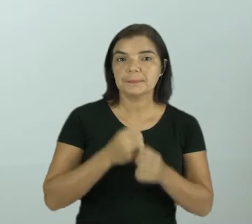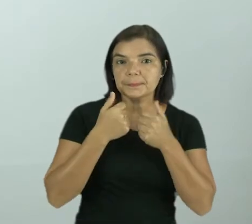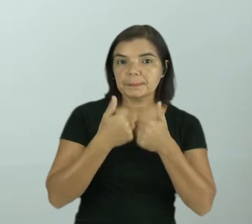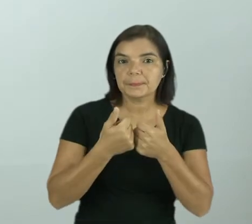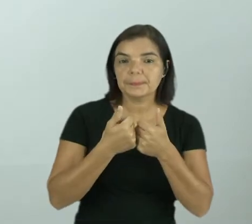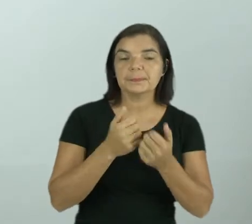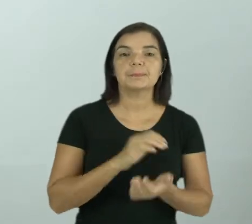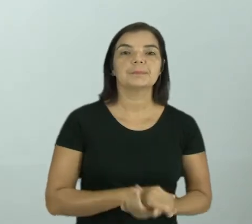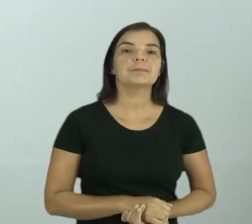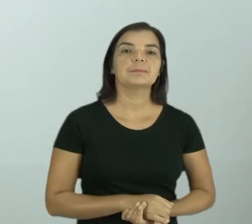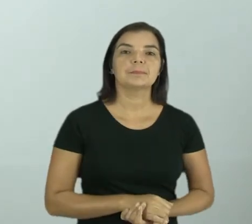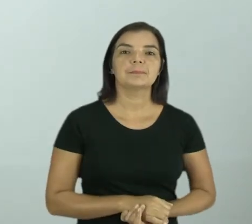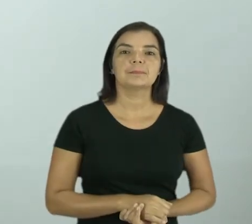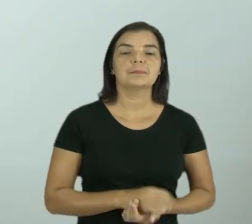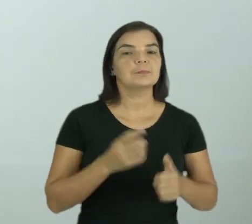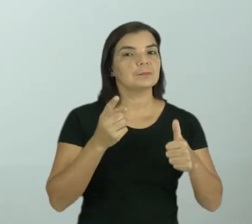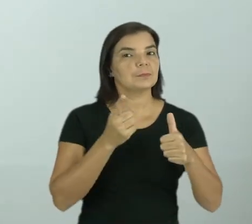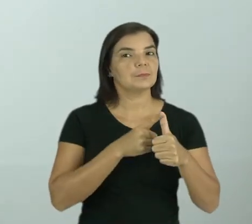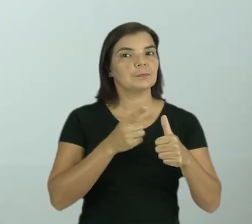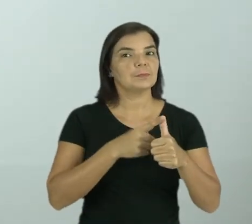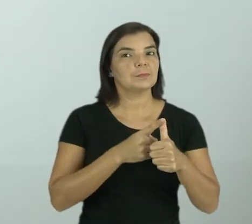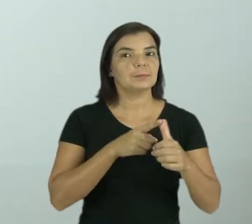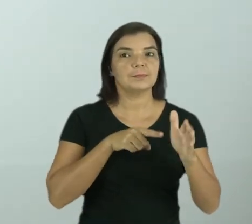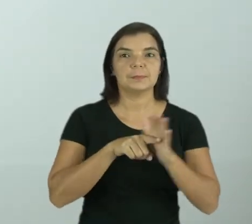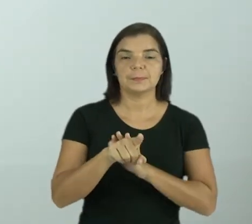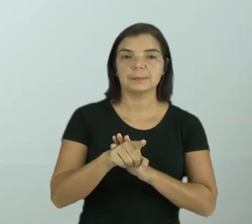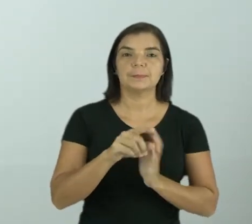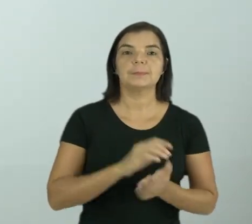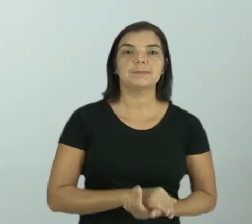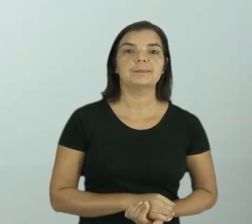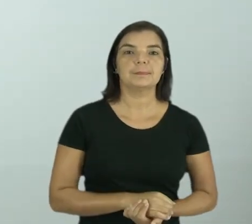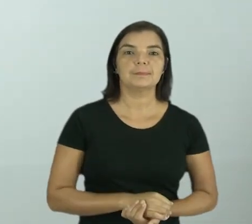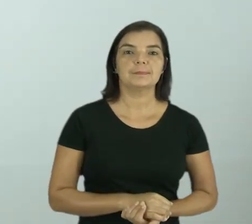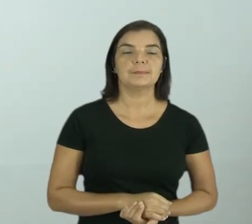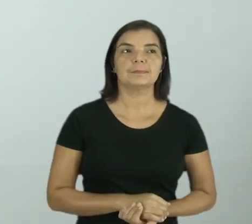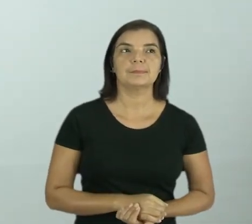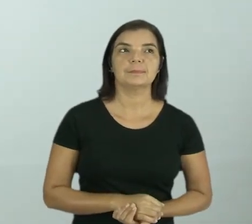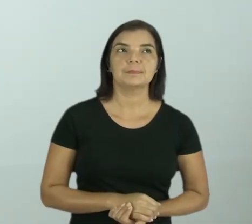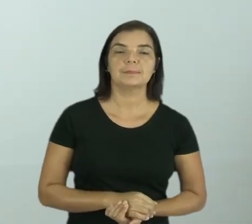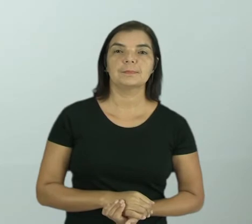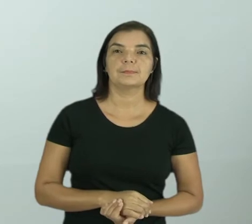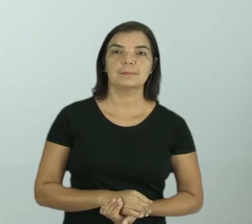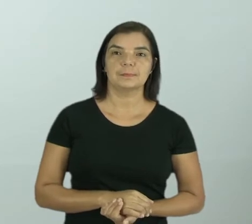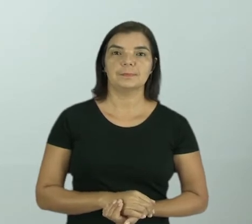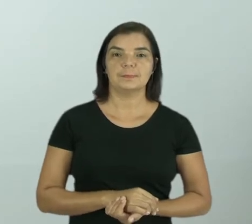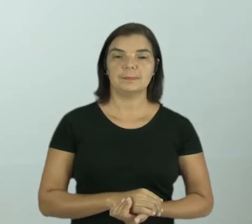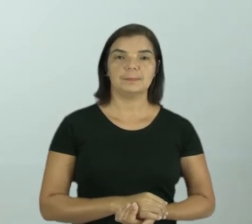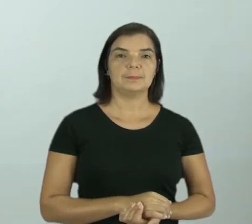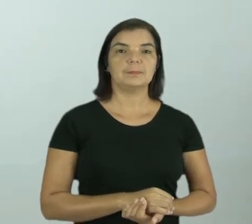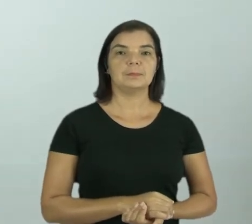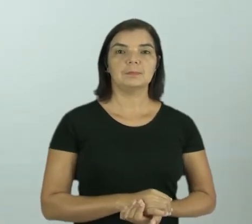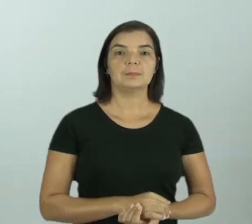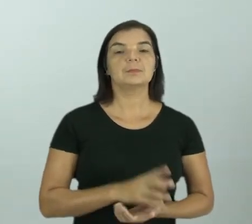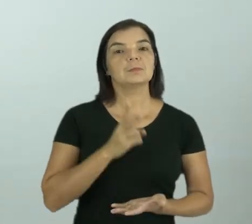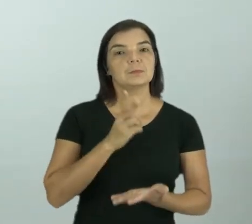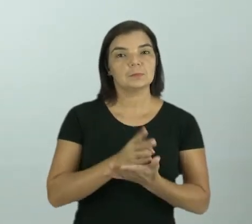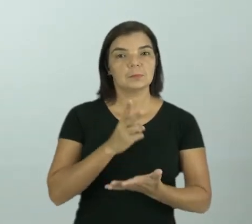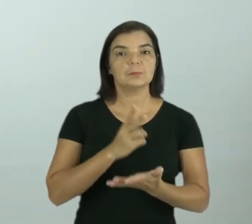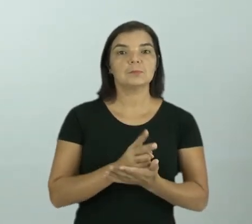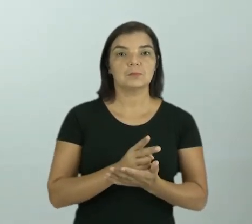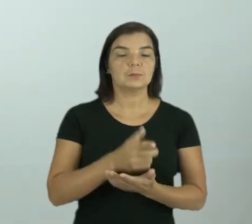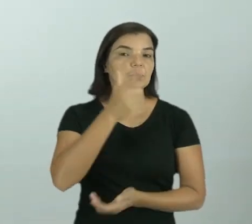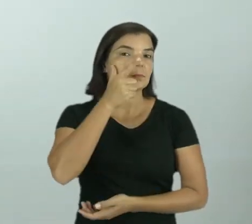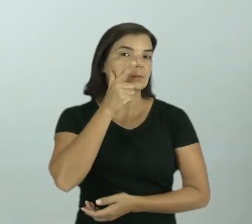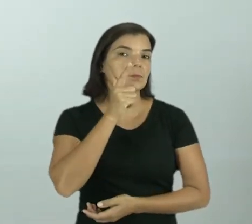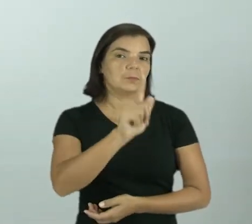Tudo bem? Vamos lá ao primeiro desafio. Vou abrir aqui a minha caixa. E toda vez que vocês